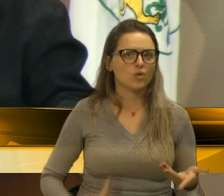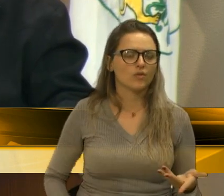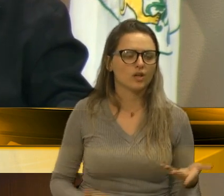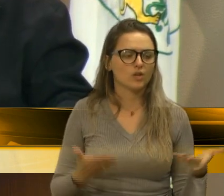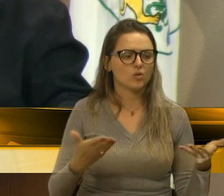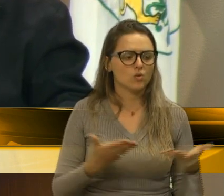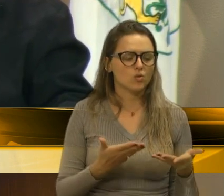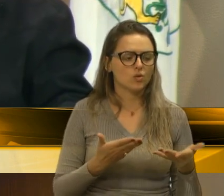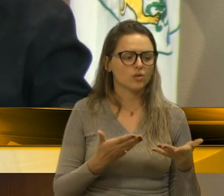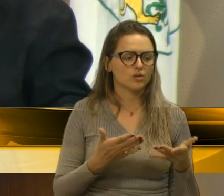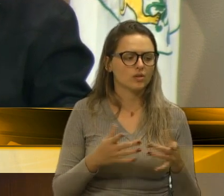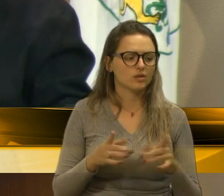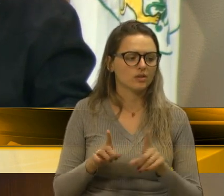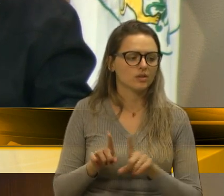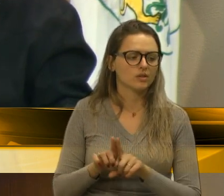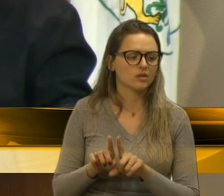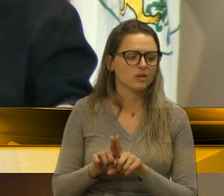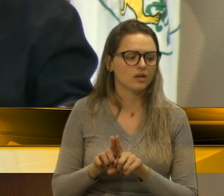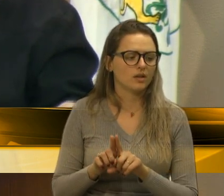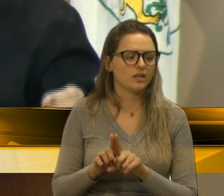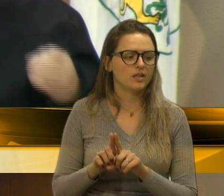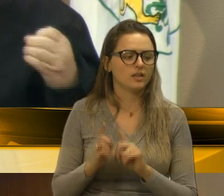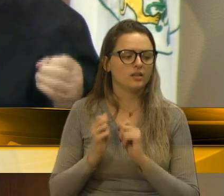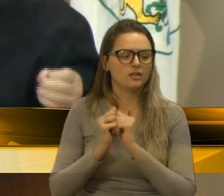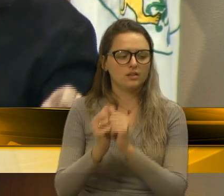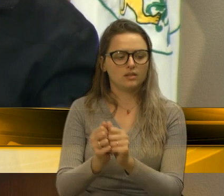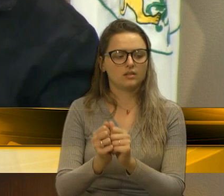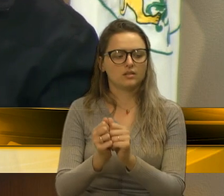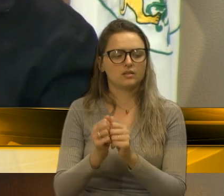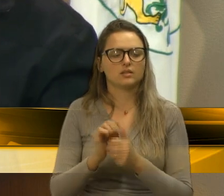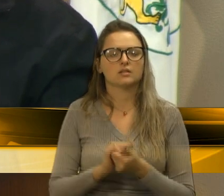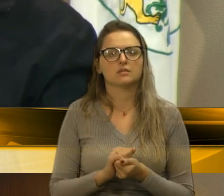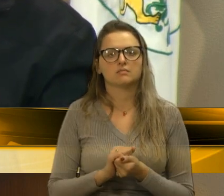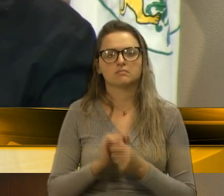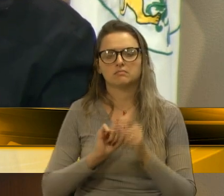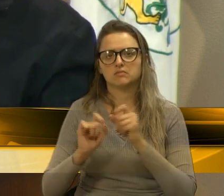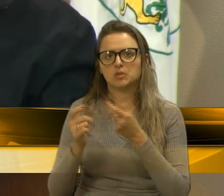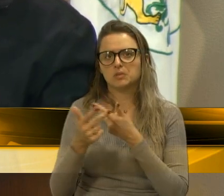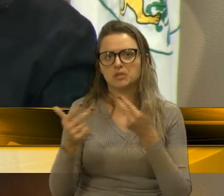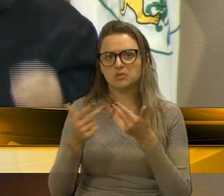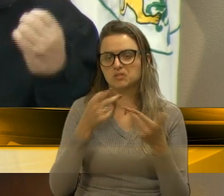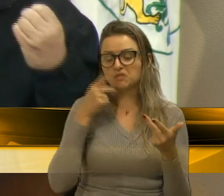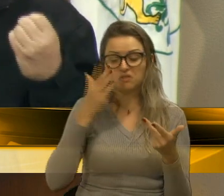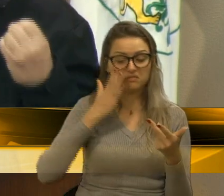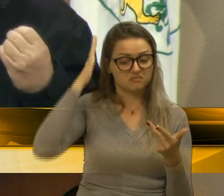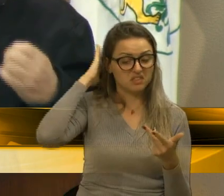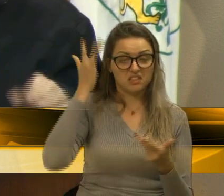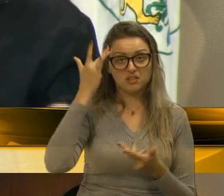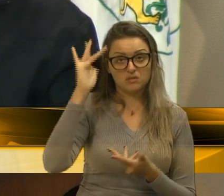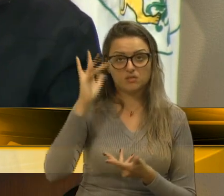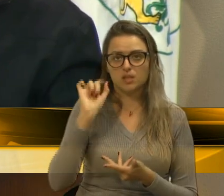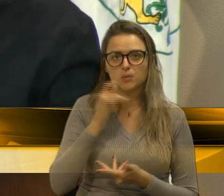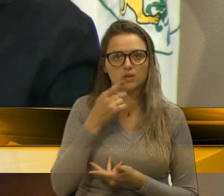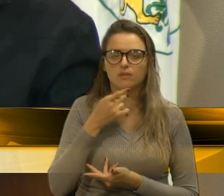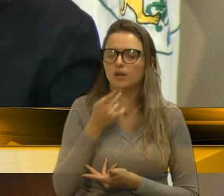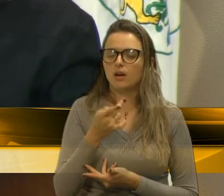vereadores. Está batendo cabeça, não sabe mais nem o do que fala. Não sabe mais nem do que fala.